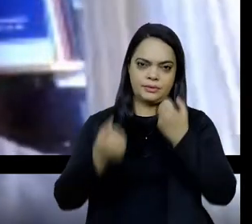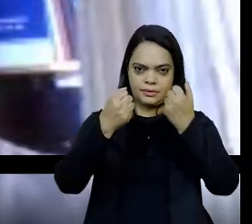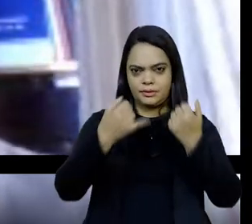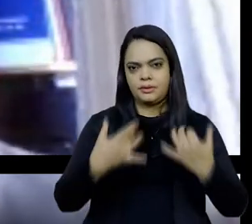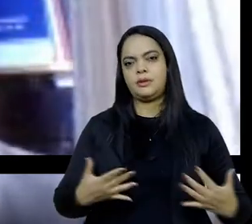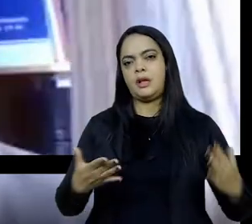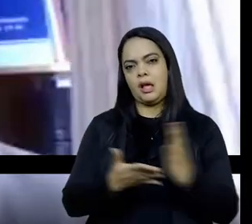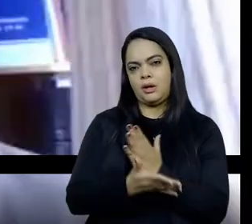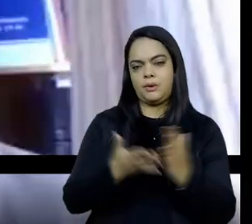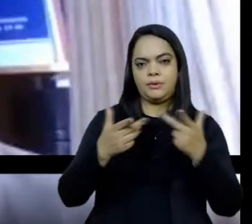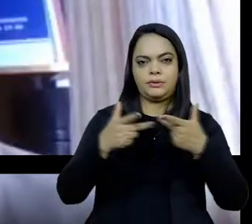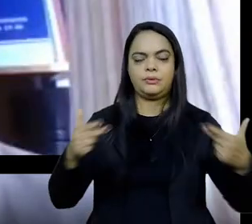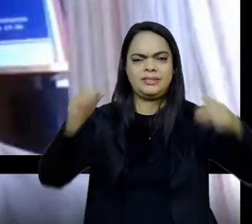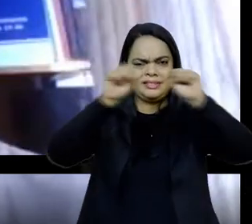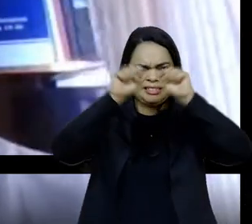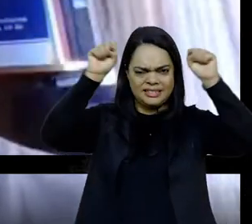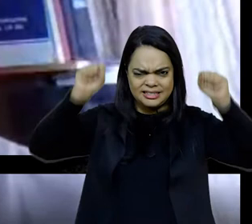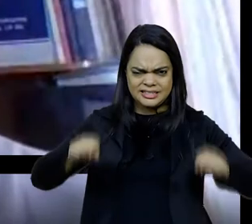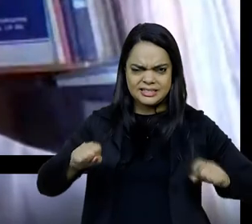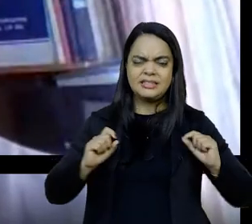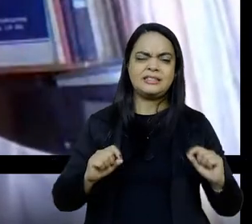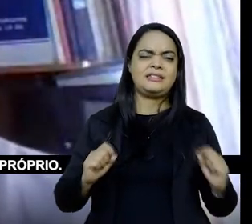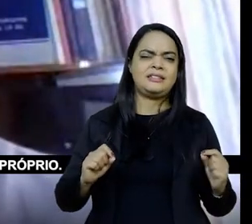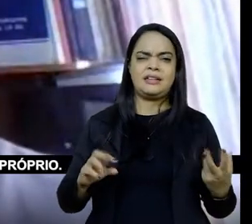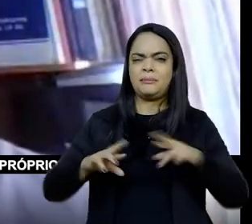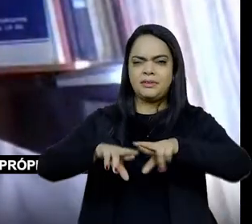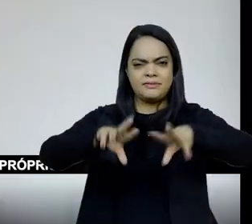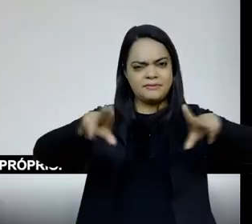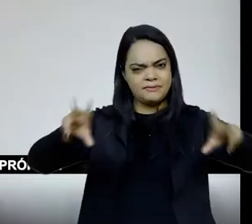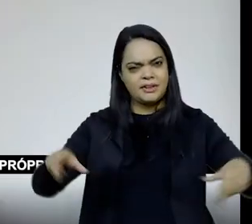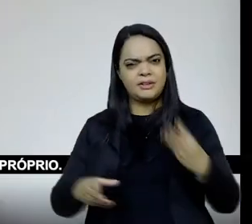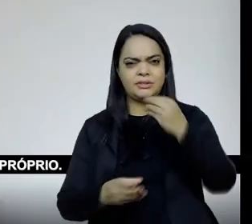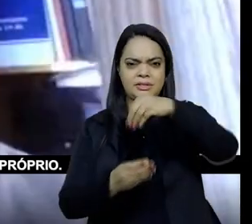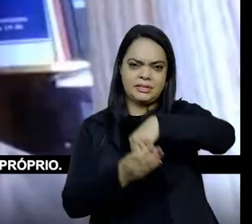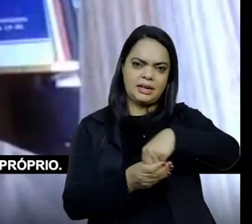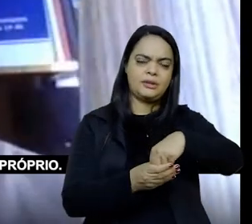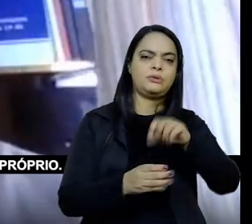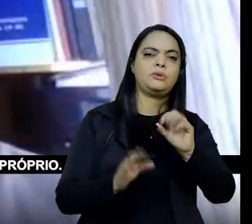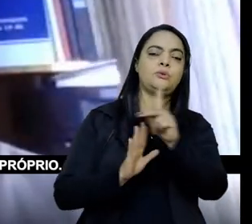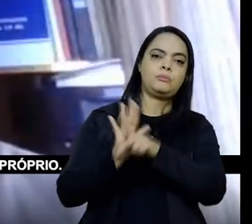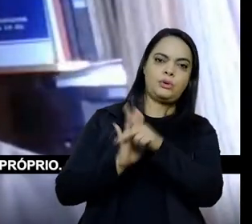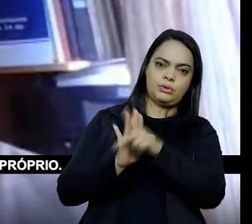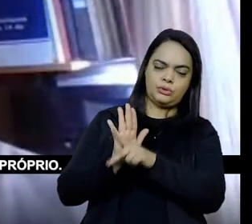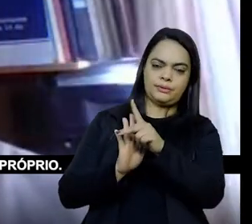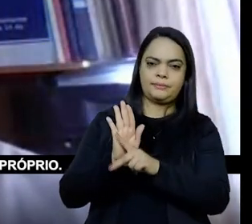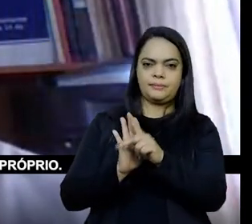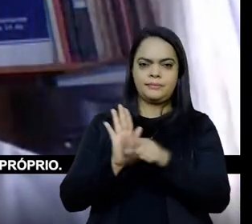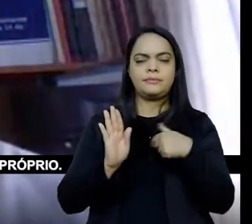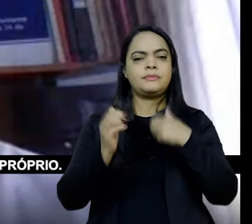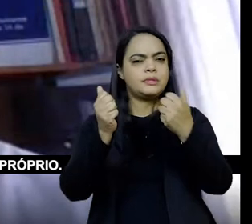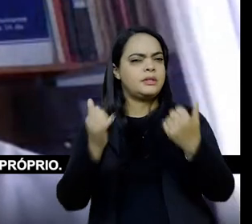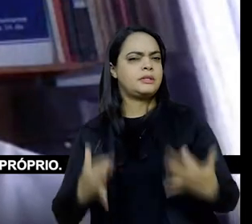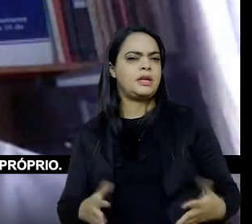transversais, nas ementas, eu até apontei na semana passada essa questão das